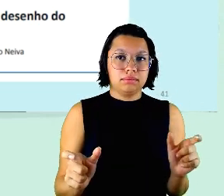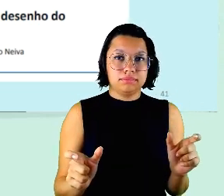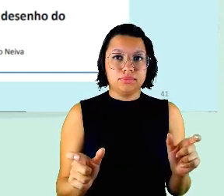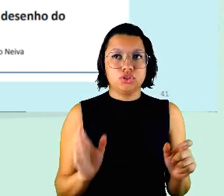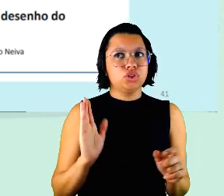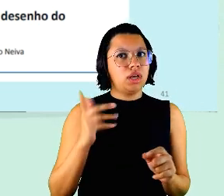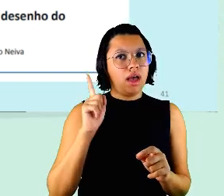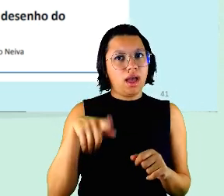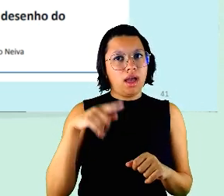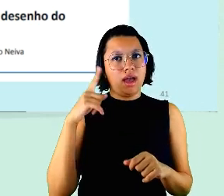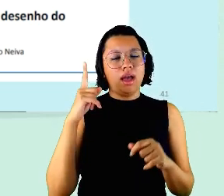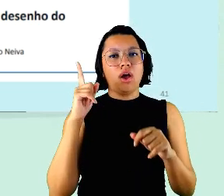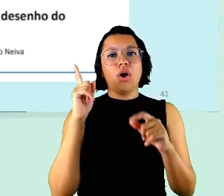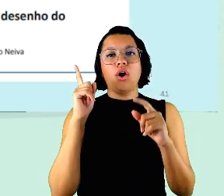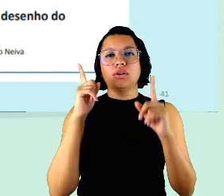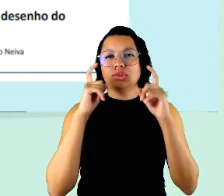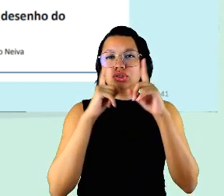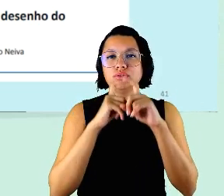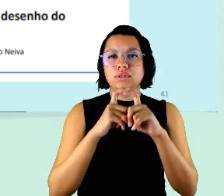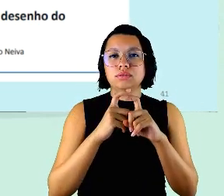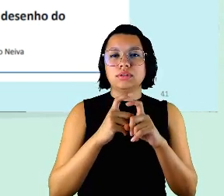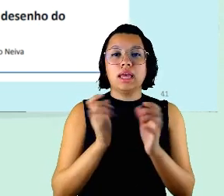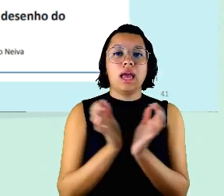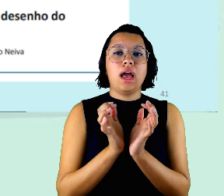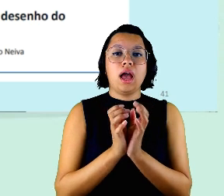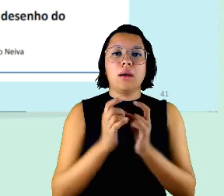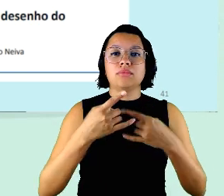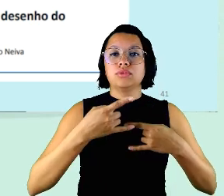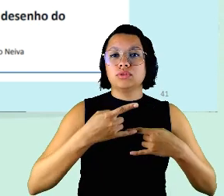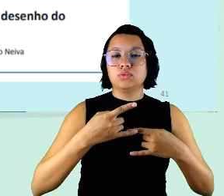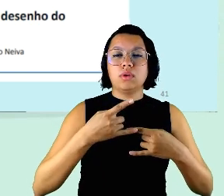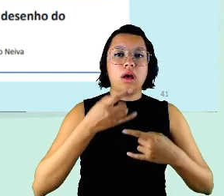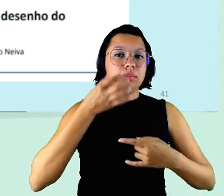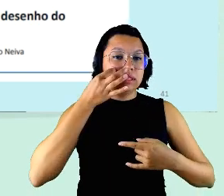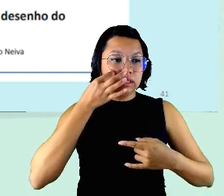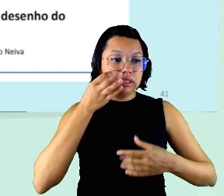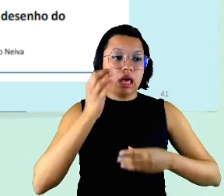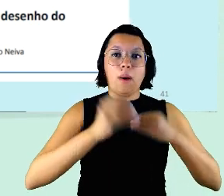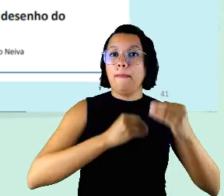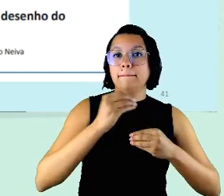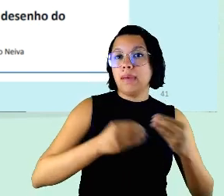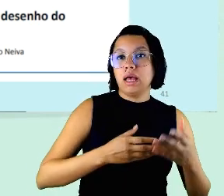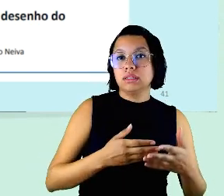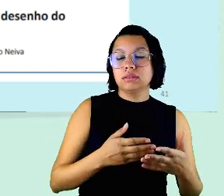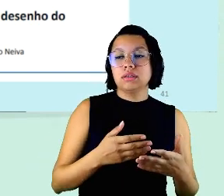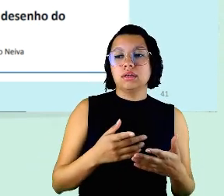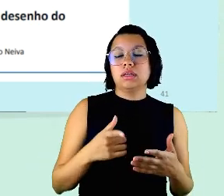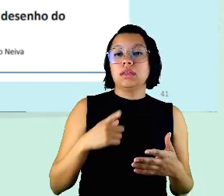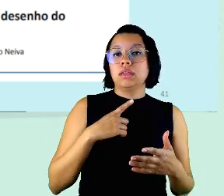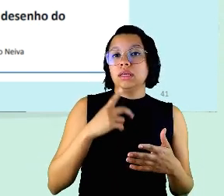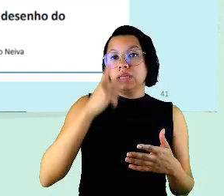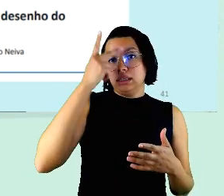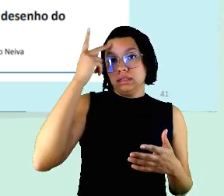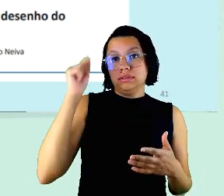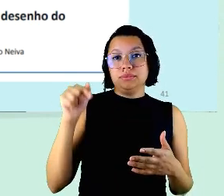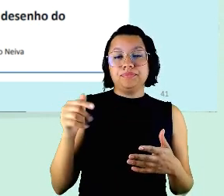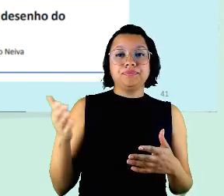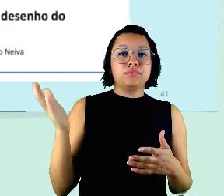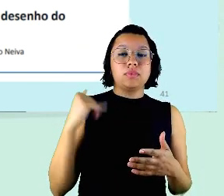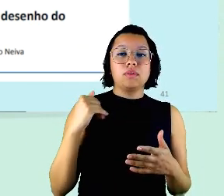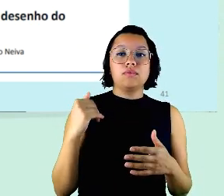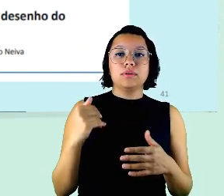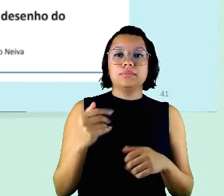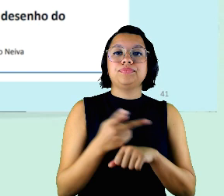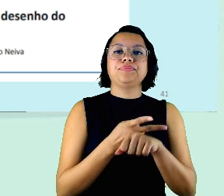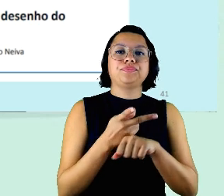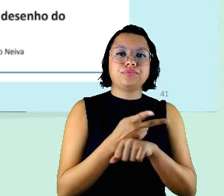equipe virtual e a equipe presencial uma equipe mista ele ainda tem aqueles que estão que vem buscar os serviços